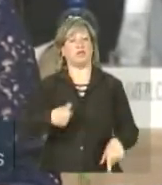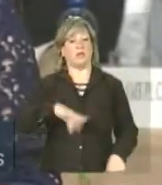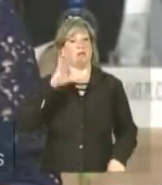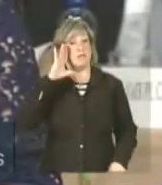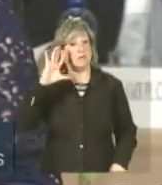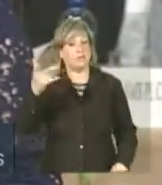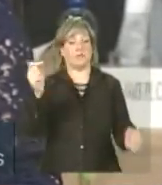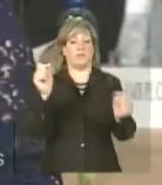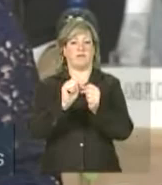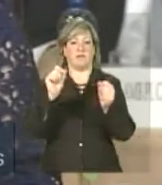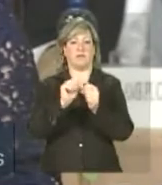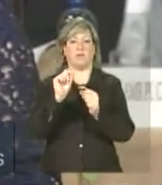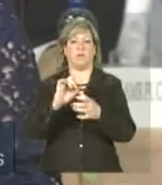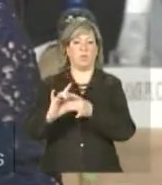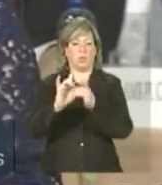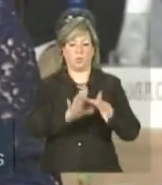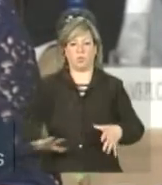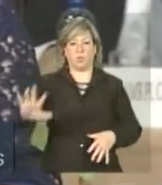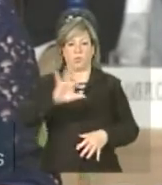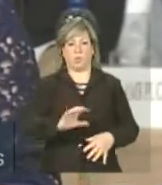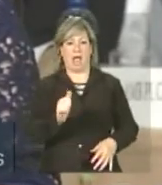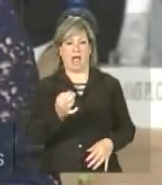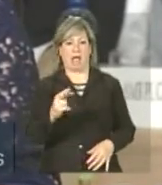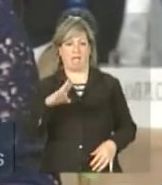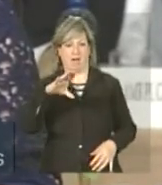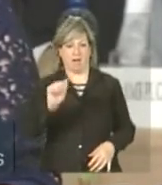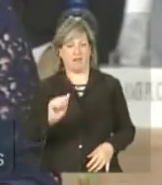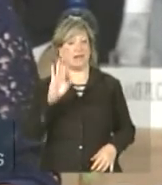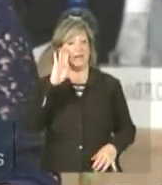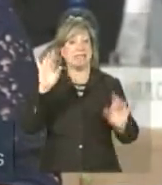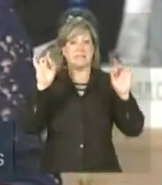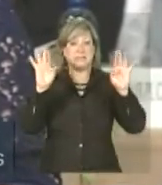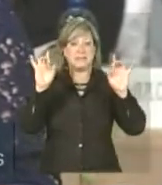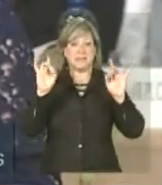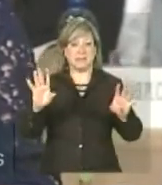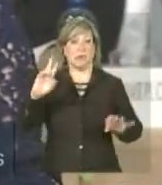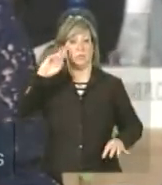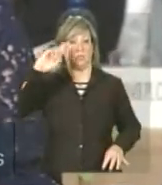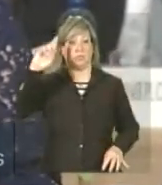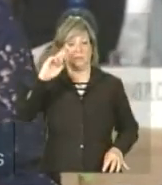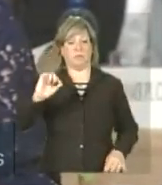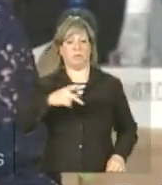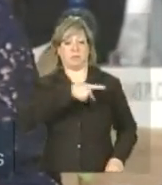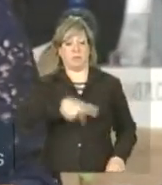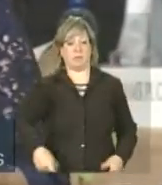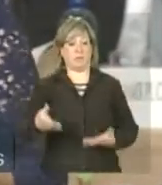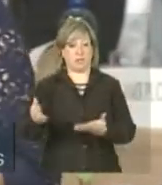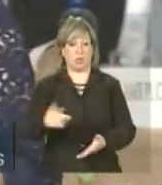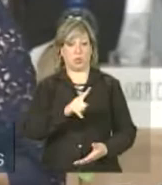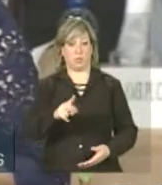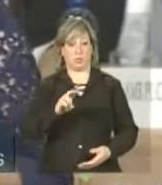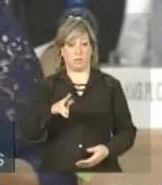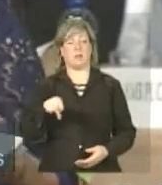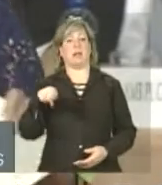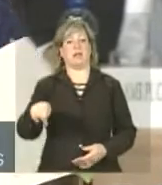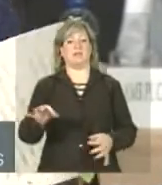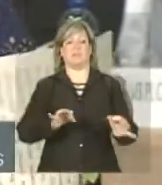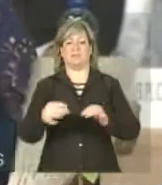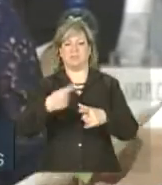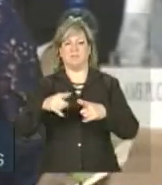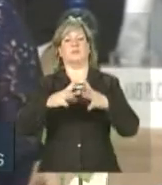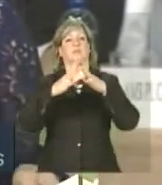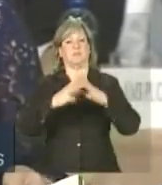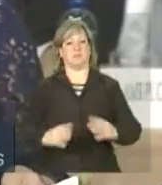da União Africana e, em especial, a liderança do presidente Zuma neste conflito.